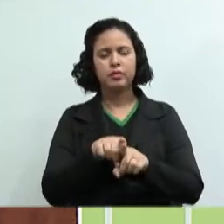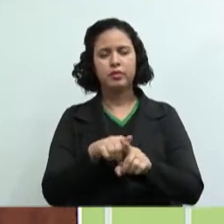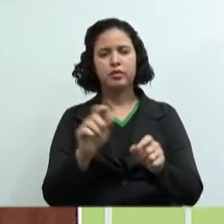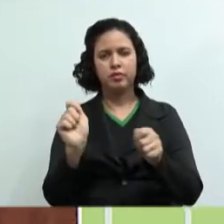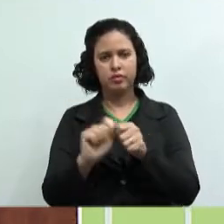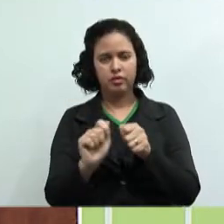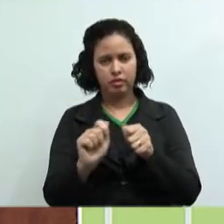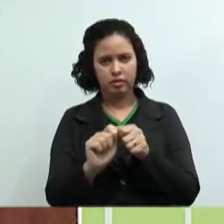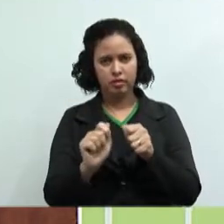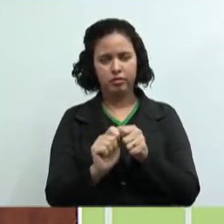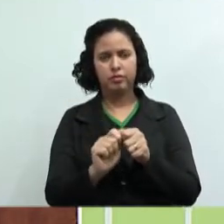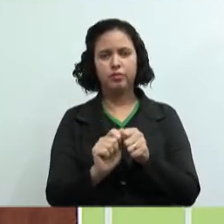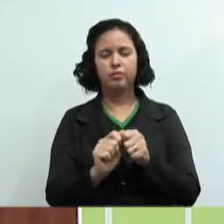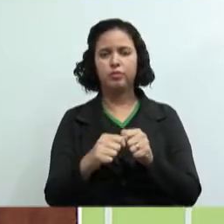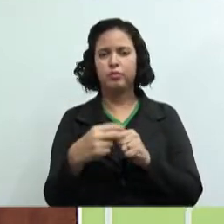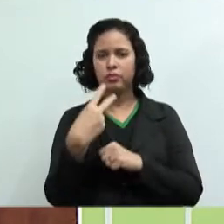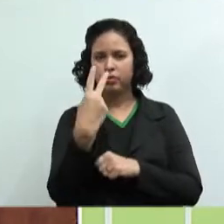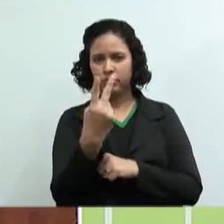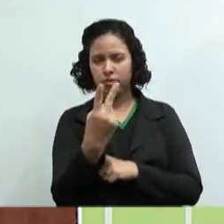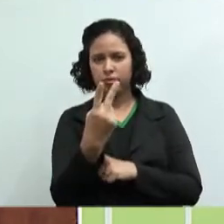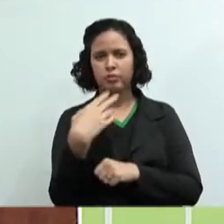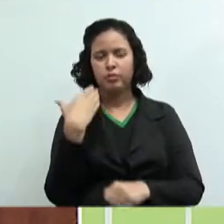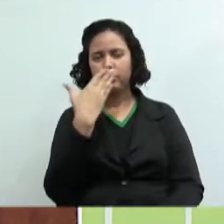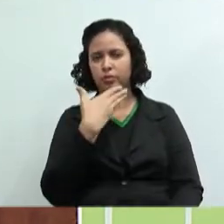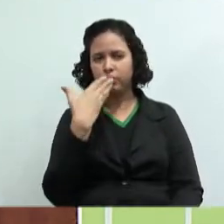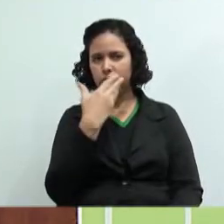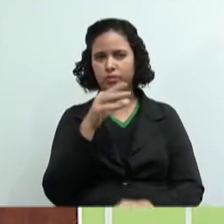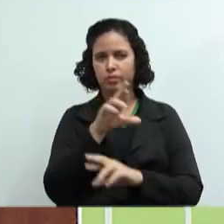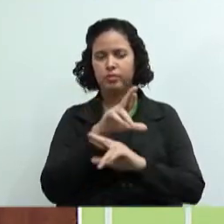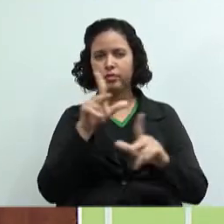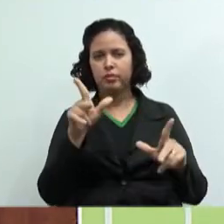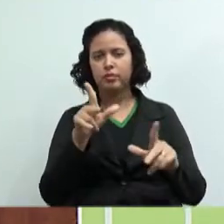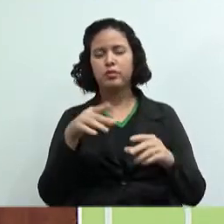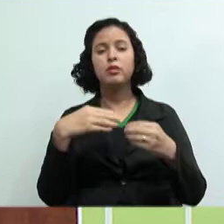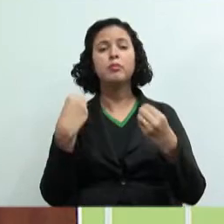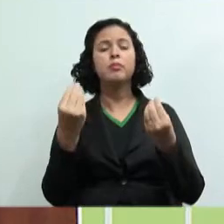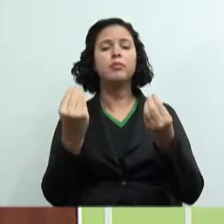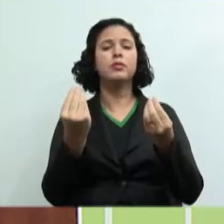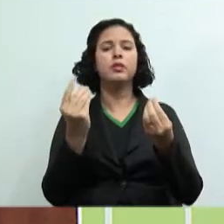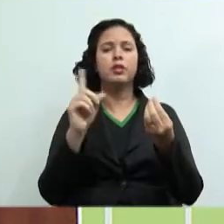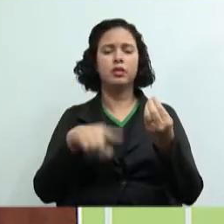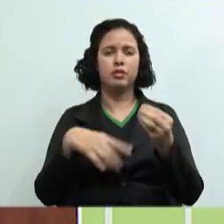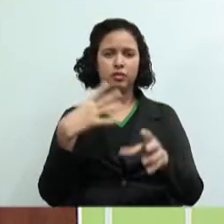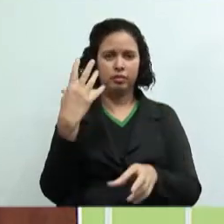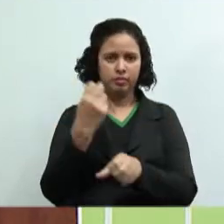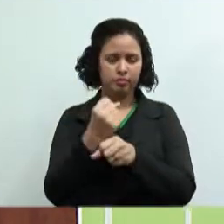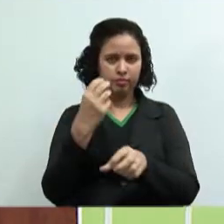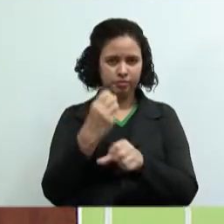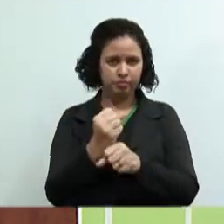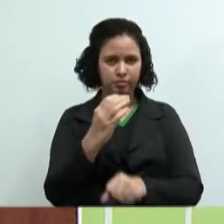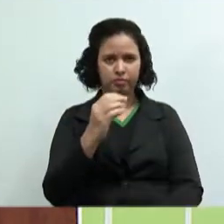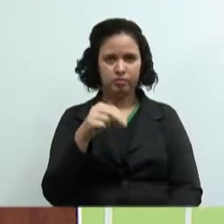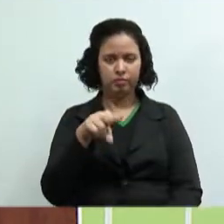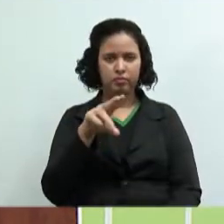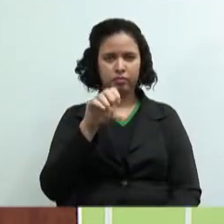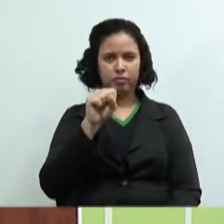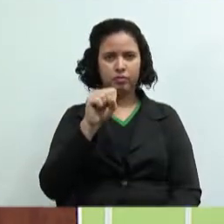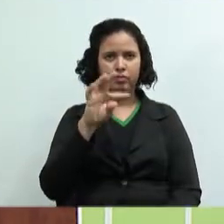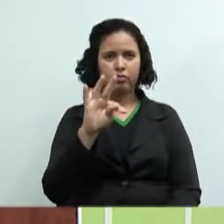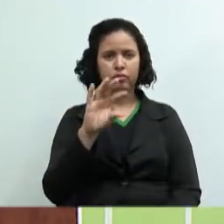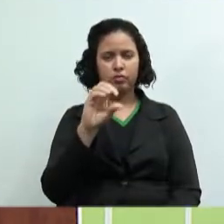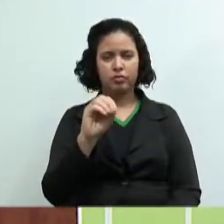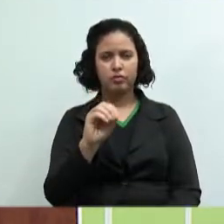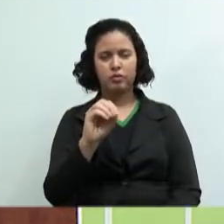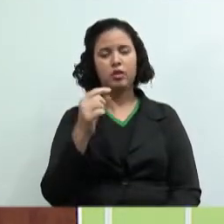dois doces diferentes. Ok? Para que serve a contabilidade de custo? Então você vai identificar, para me